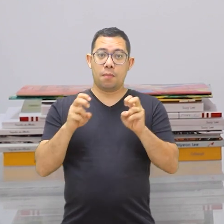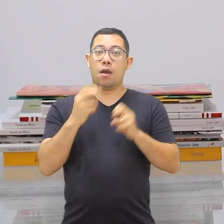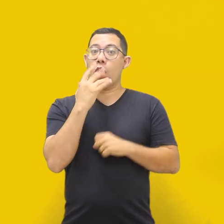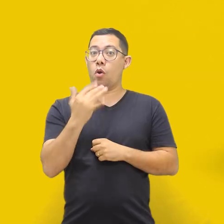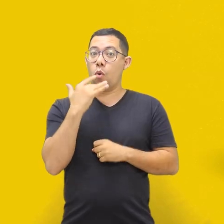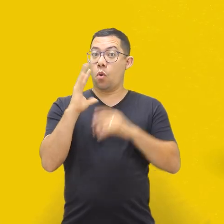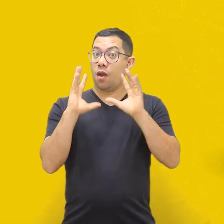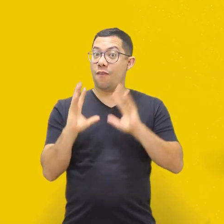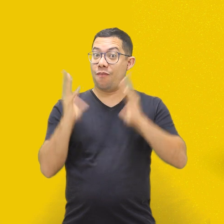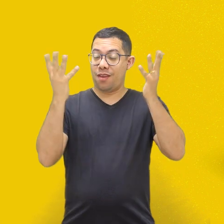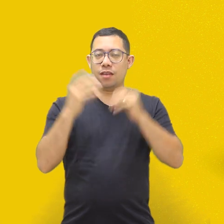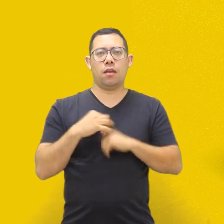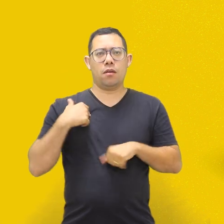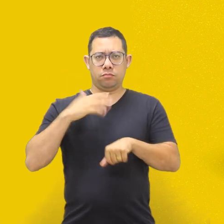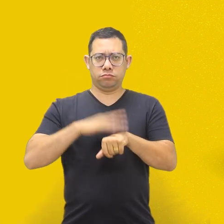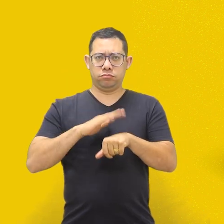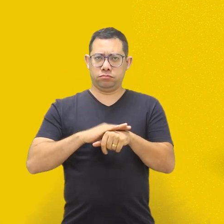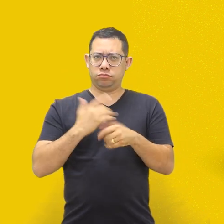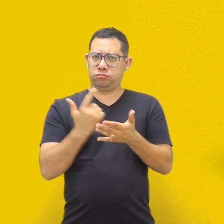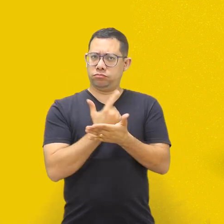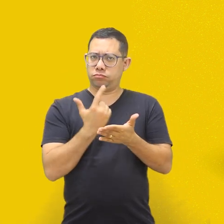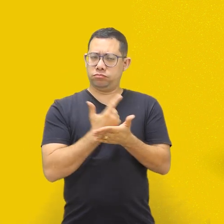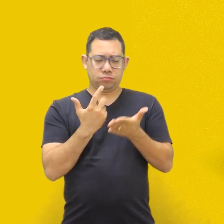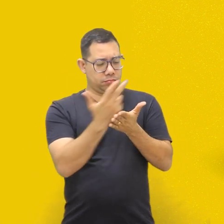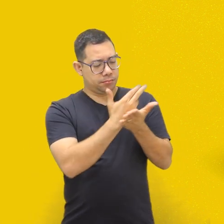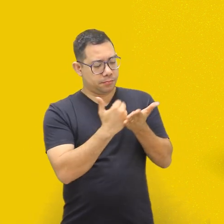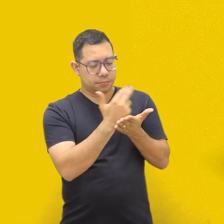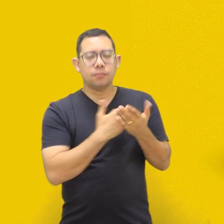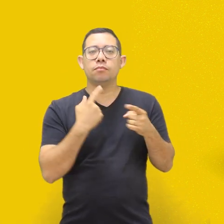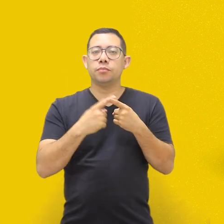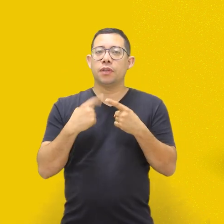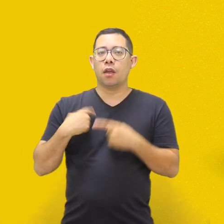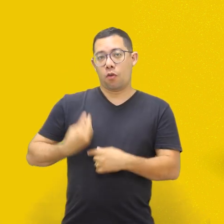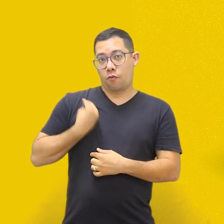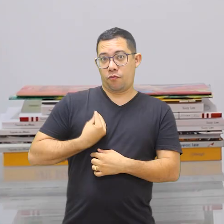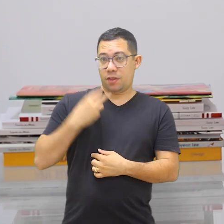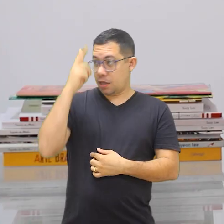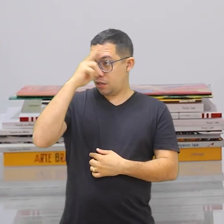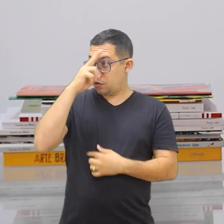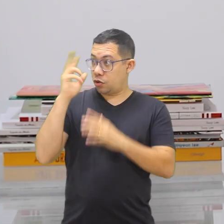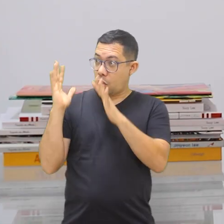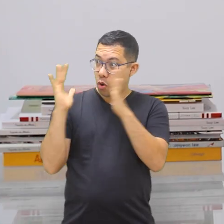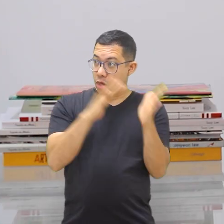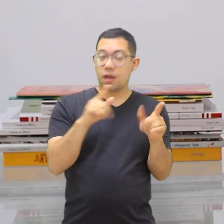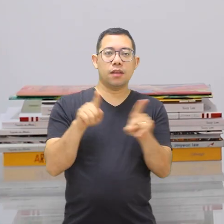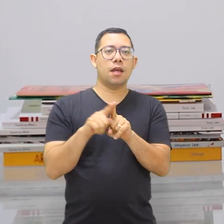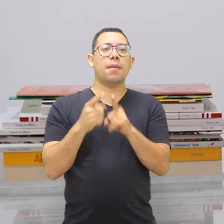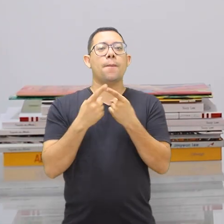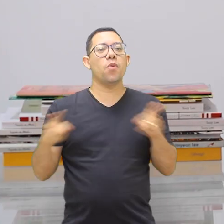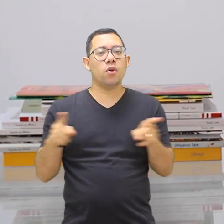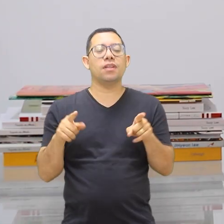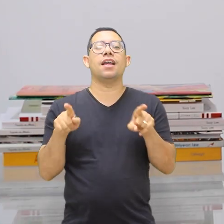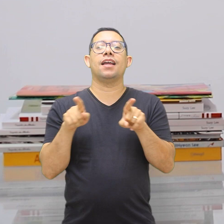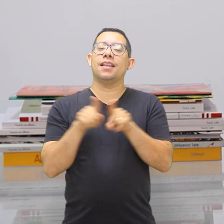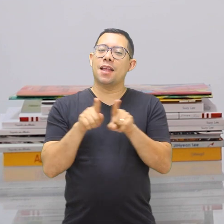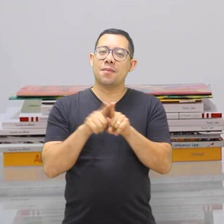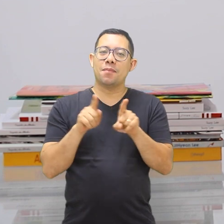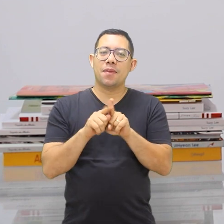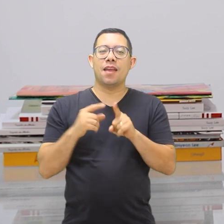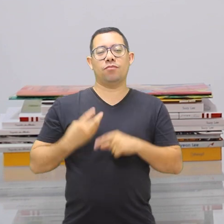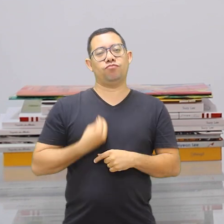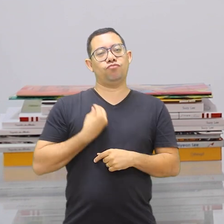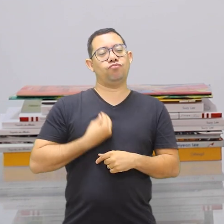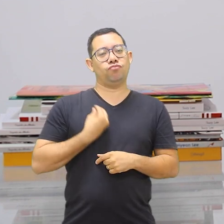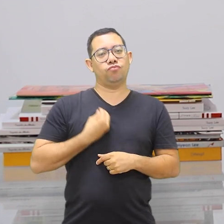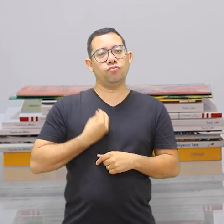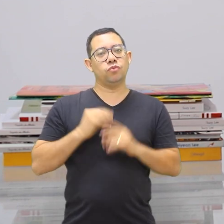Cores em Festa é um livro de imagens que eu ilustrei a partir de histórias e referências de música e arte que eu vivenciei. Mas o livro,